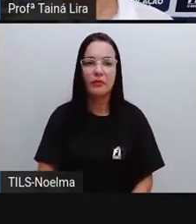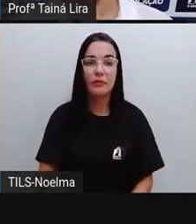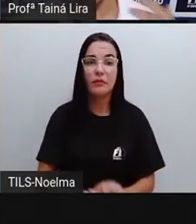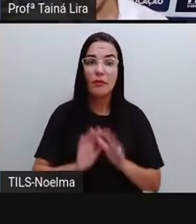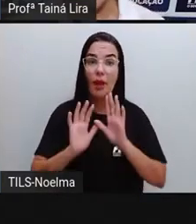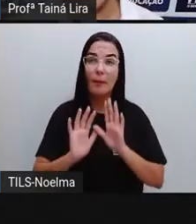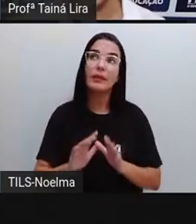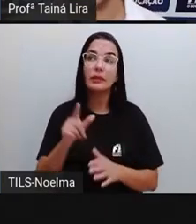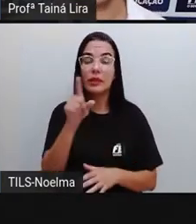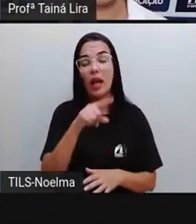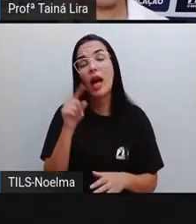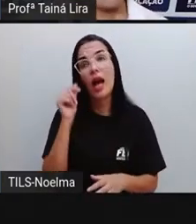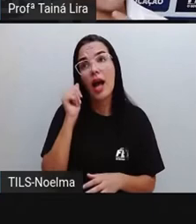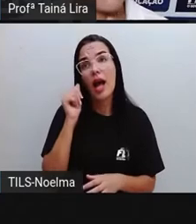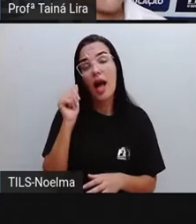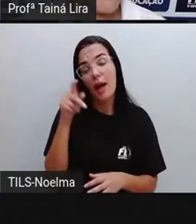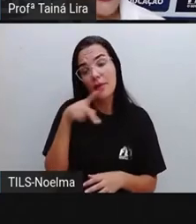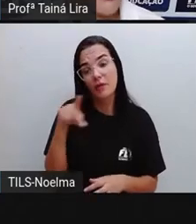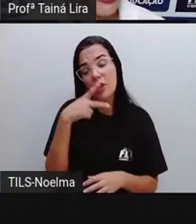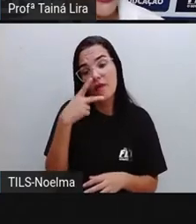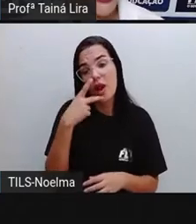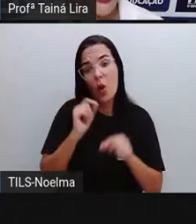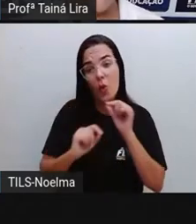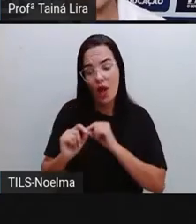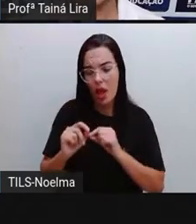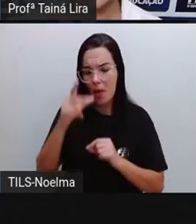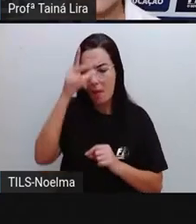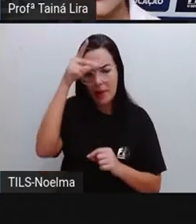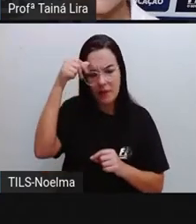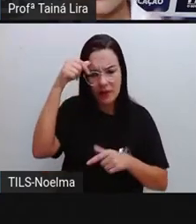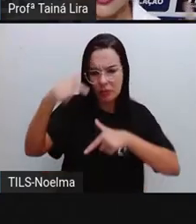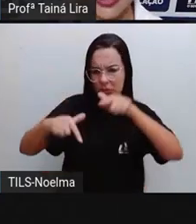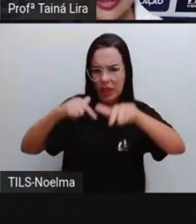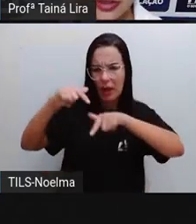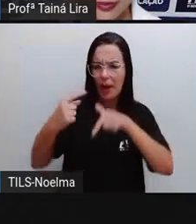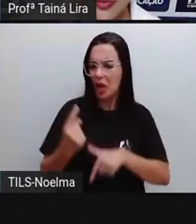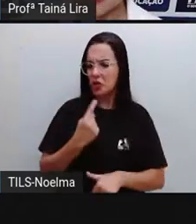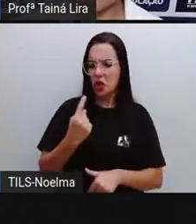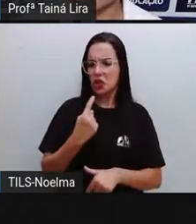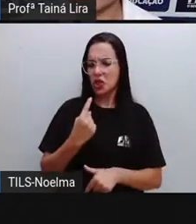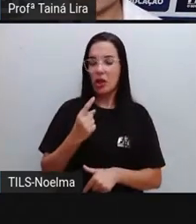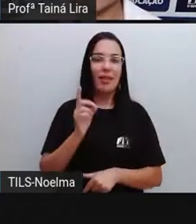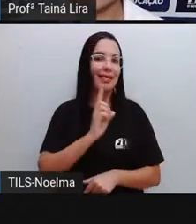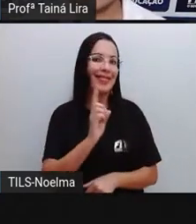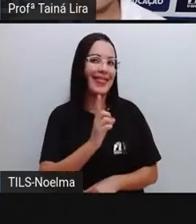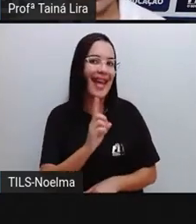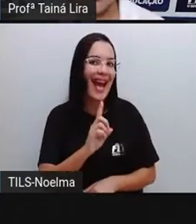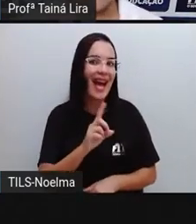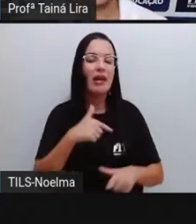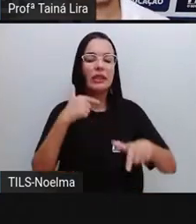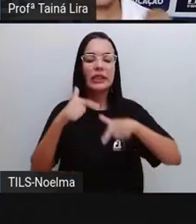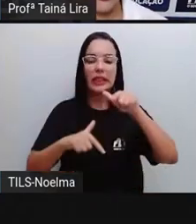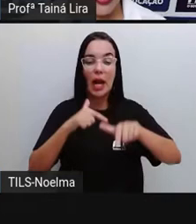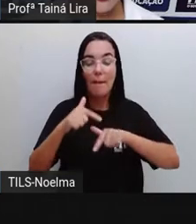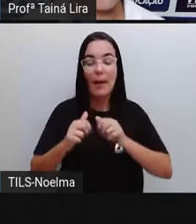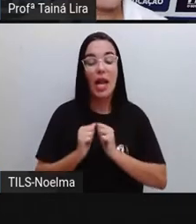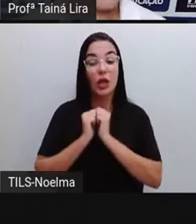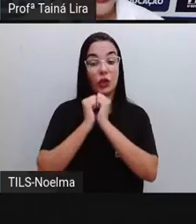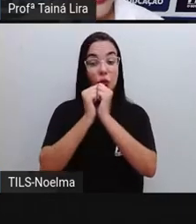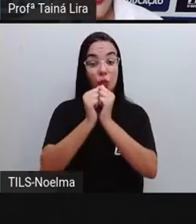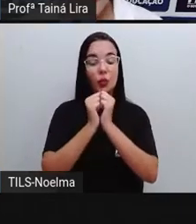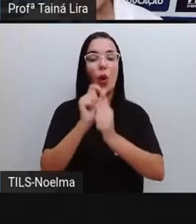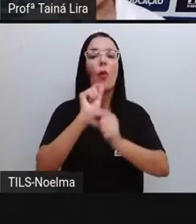mas a senhora falou que o prefeito não trabalha sozinho e nós temos uma outra pessoa, um outro gestor